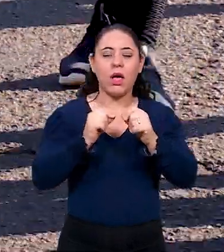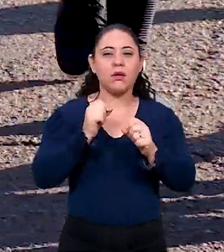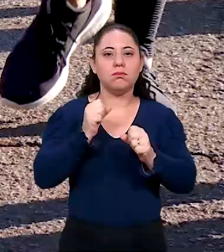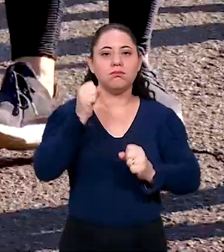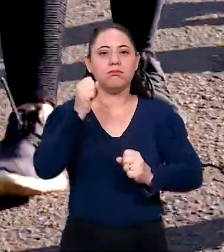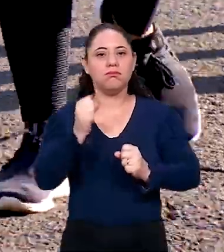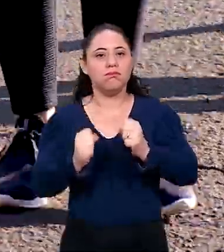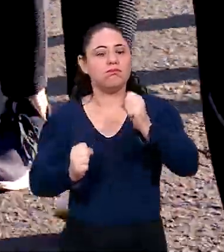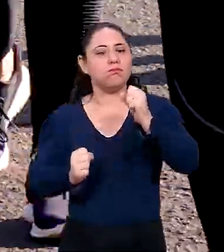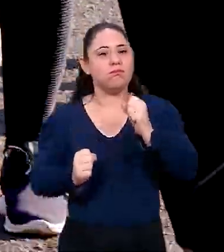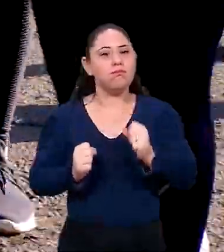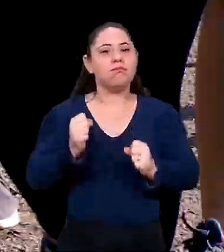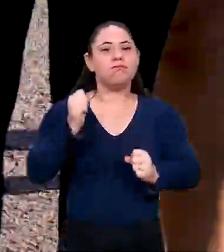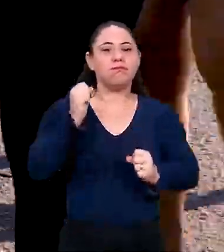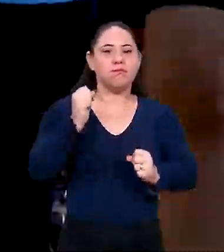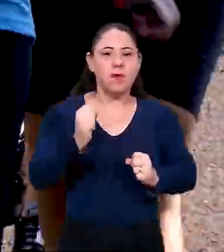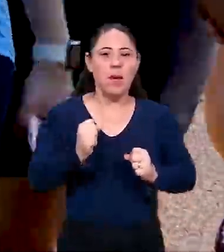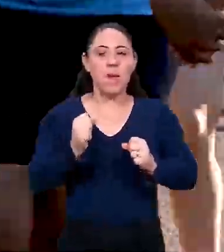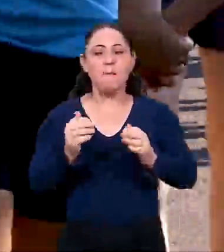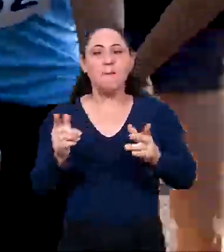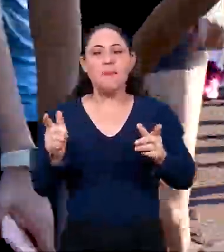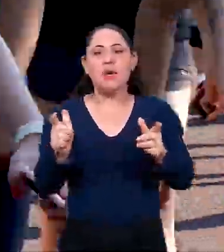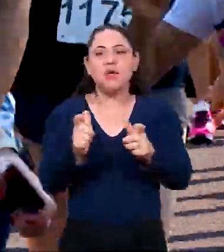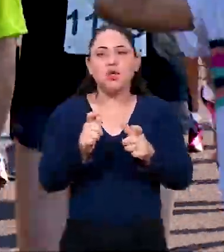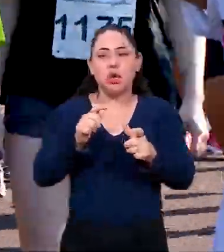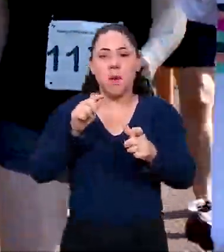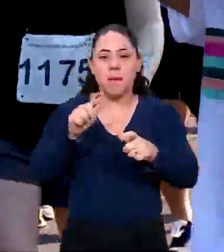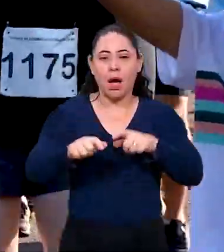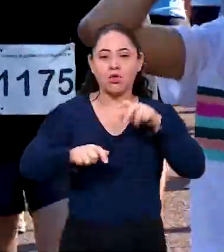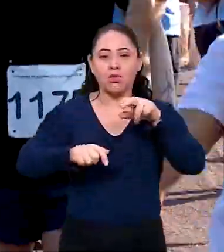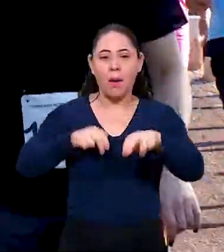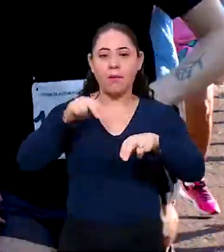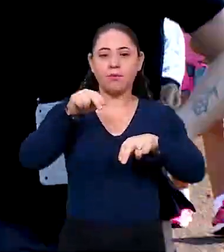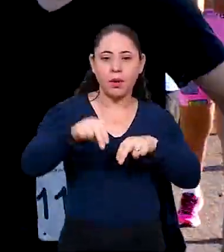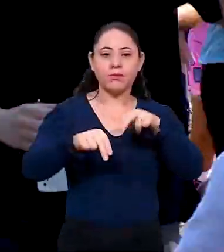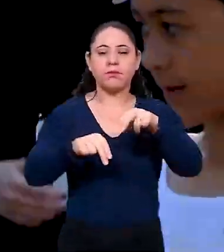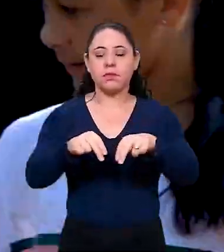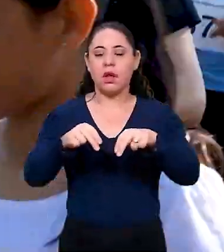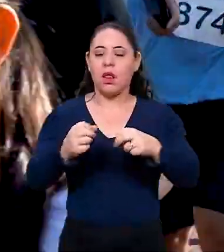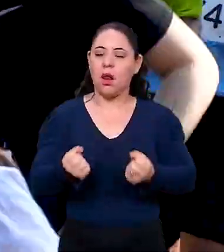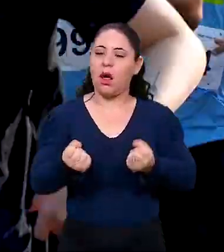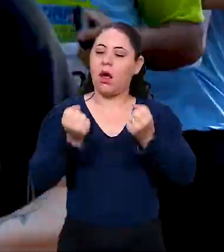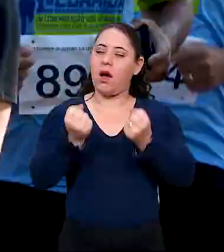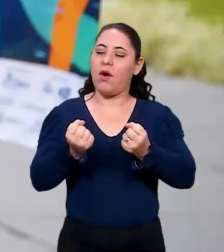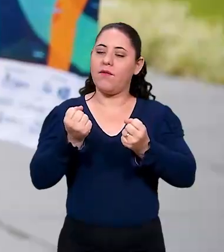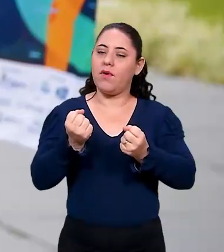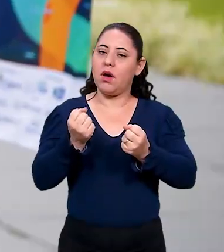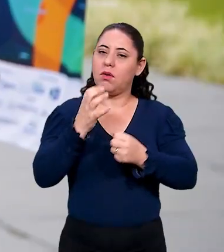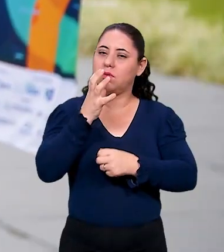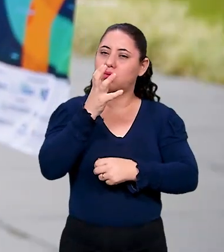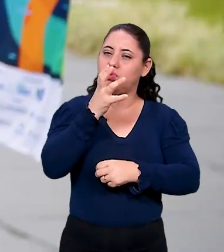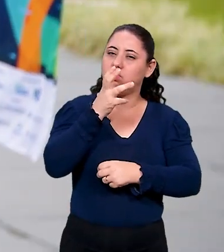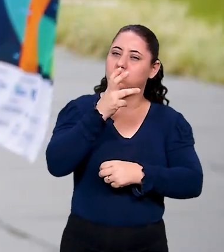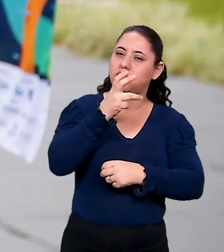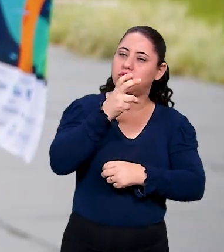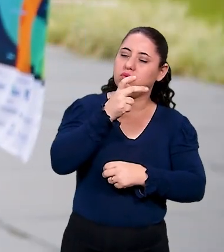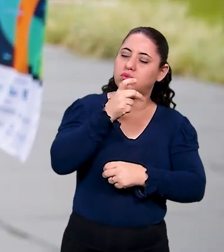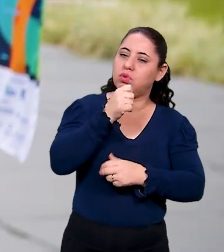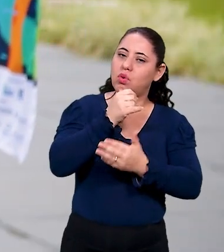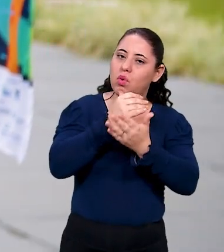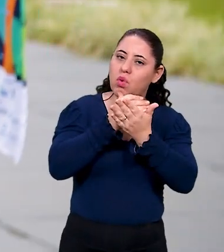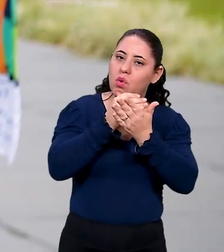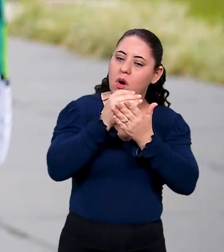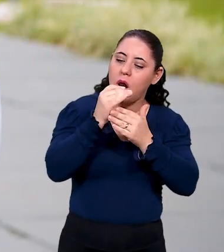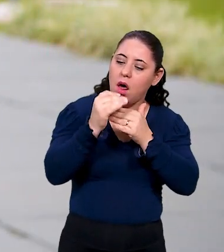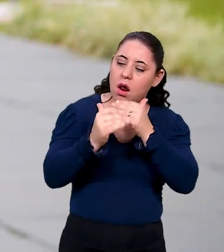começar com uma cadência mais baixa, dar menos passos na corrida, fazer uns passos mais leves, mais lentos, e aí